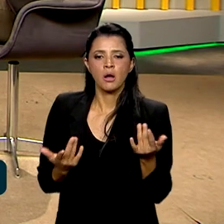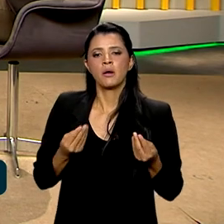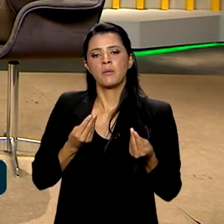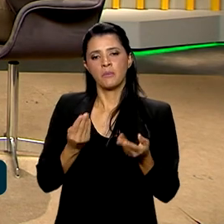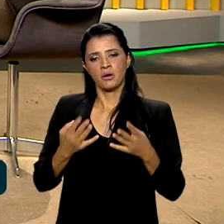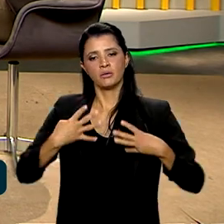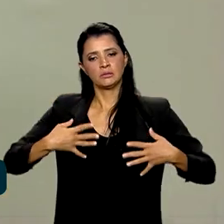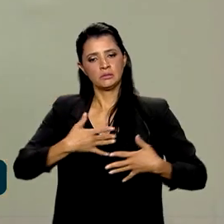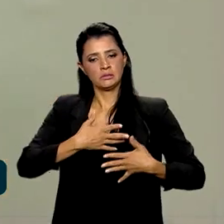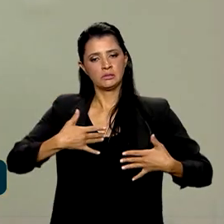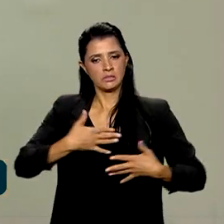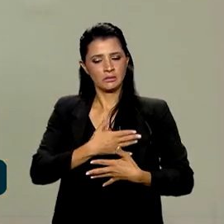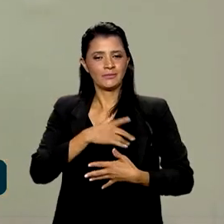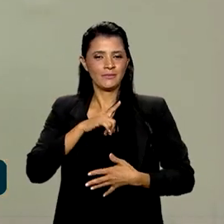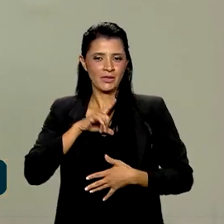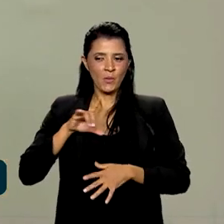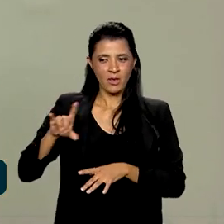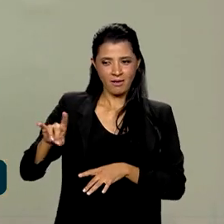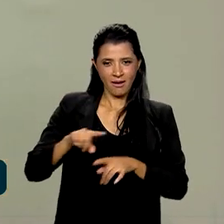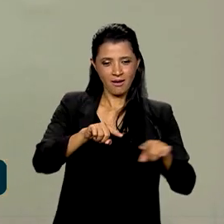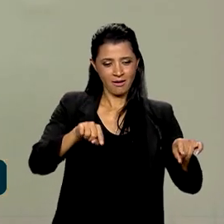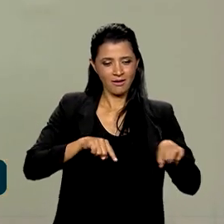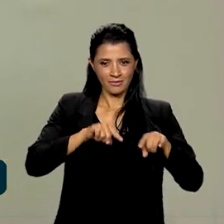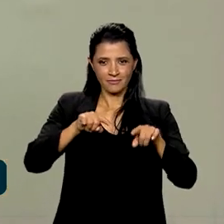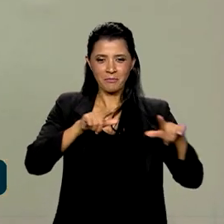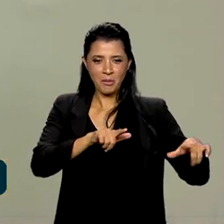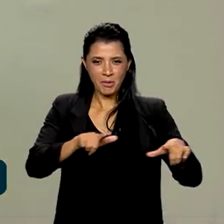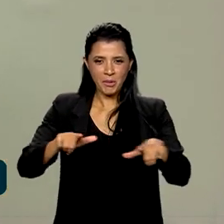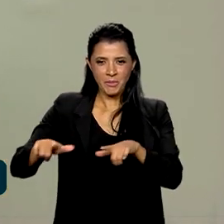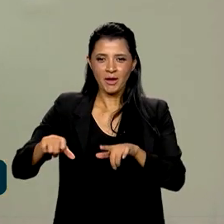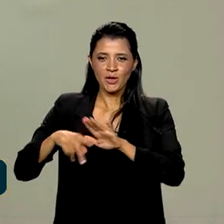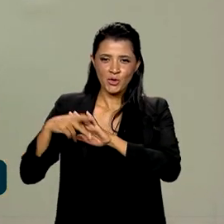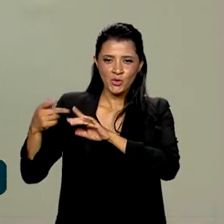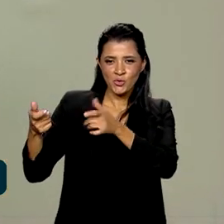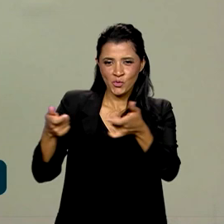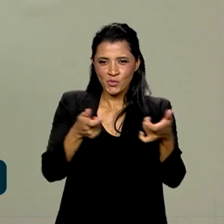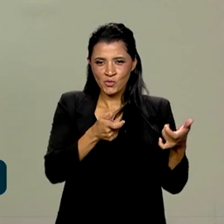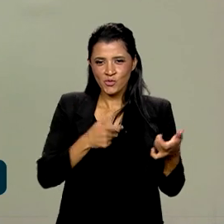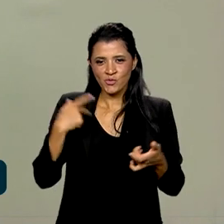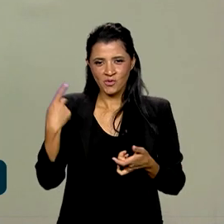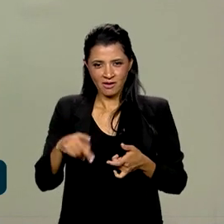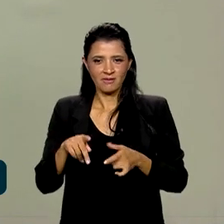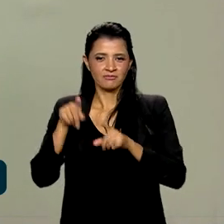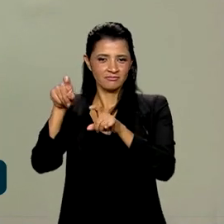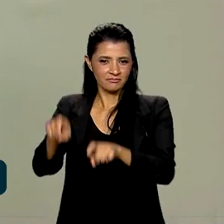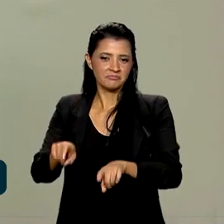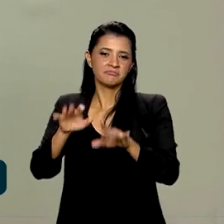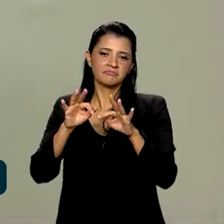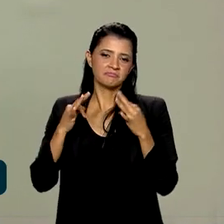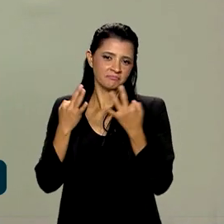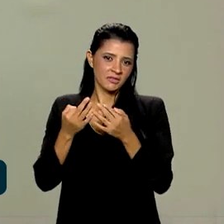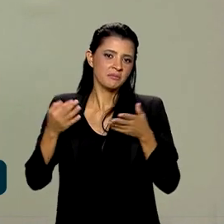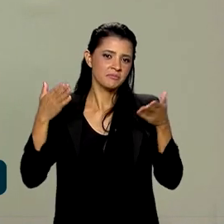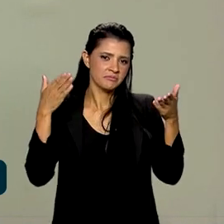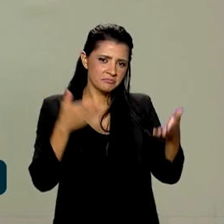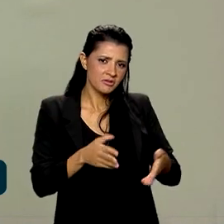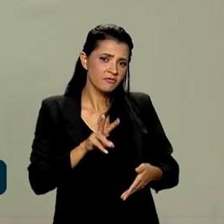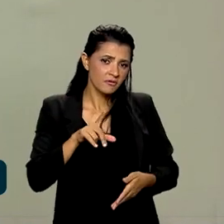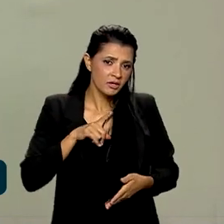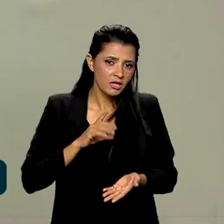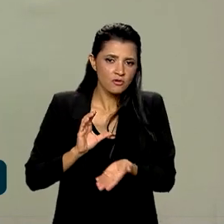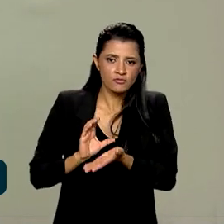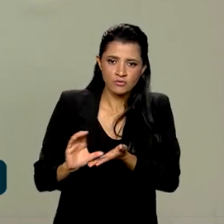cidades. então em cada propriedade da agricultura familiar, participante aí, vai ter então esse